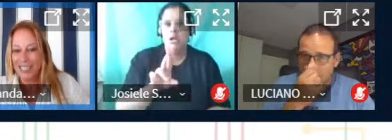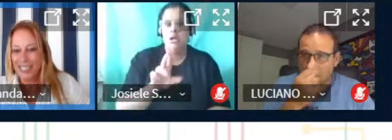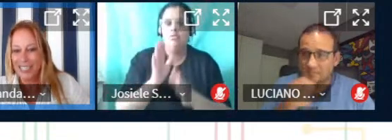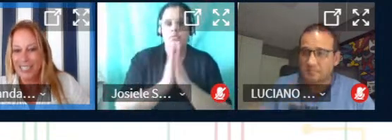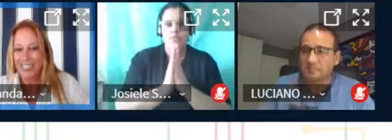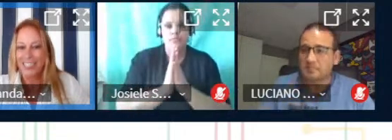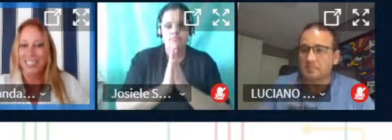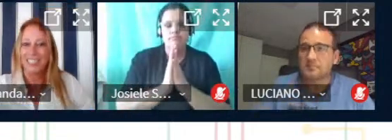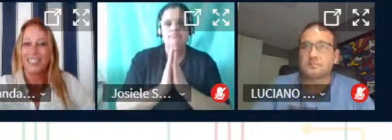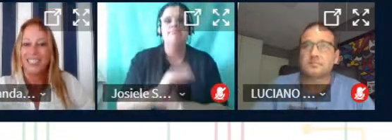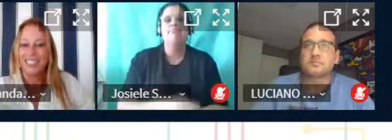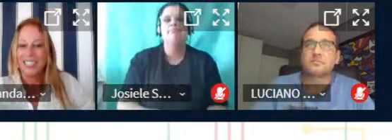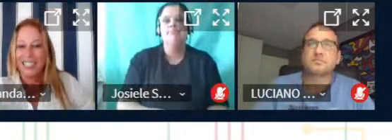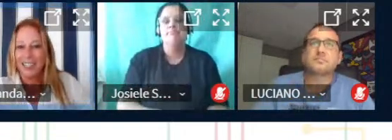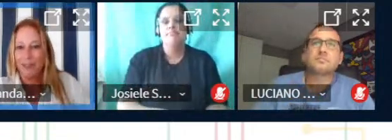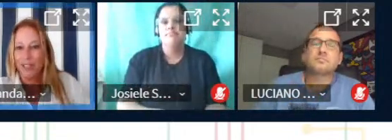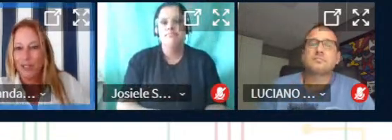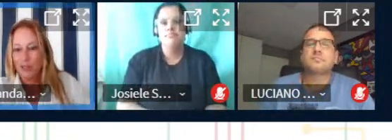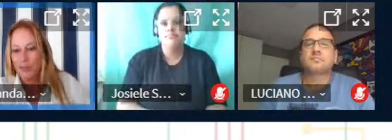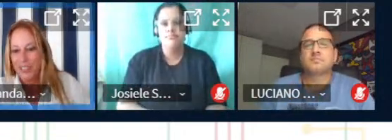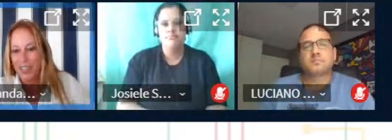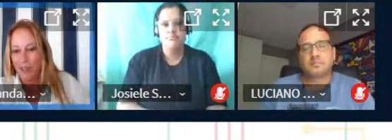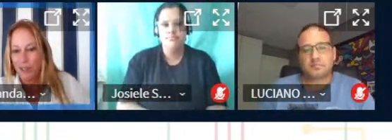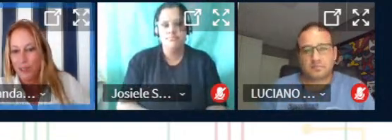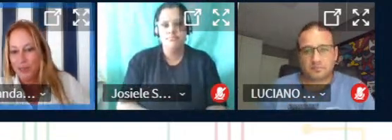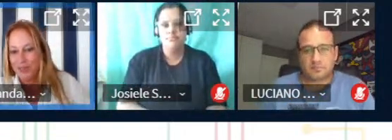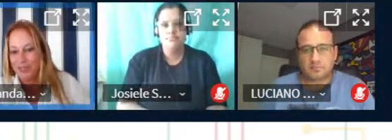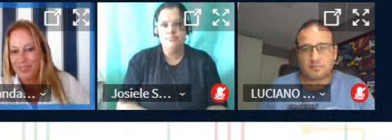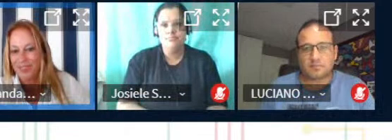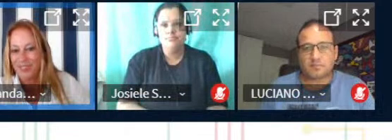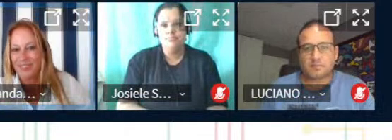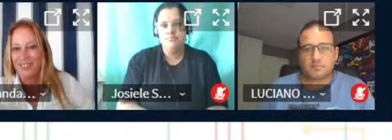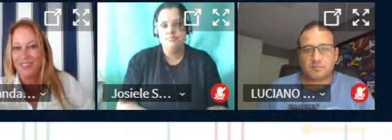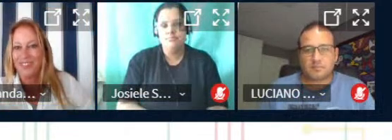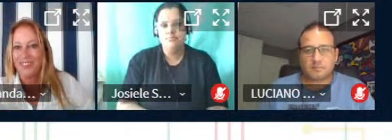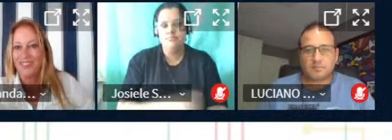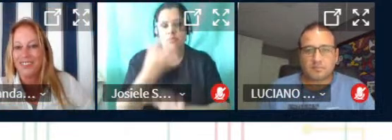presentes em vídeo e áudio